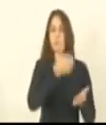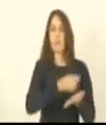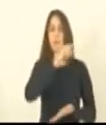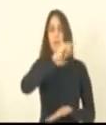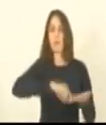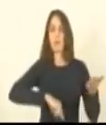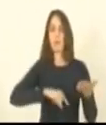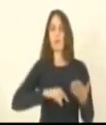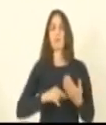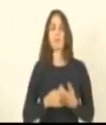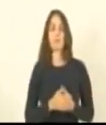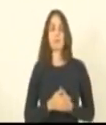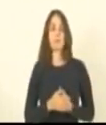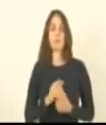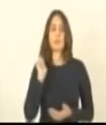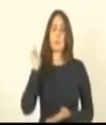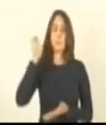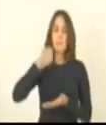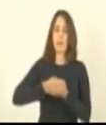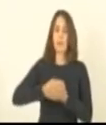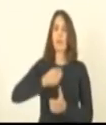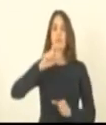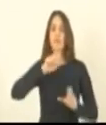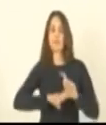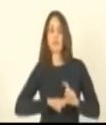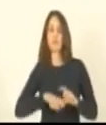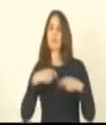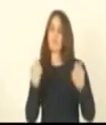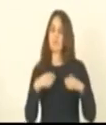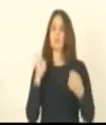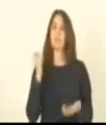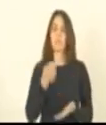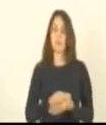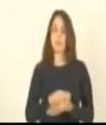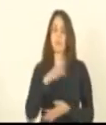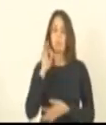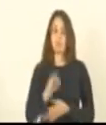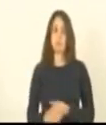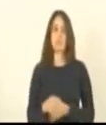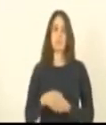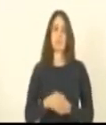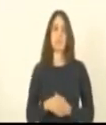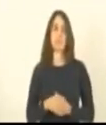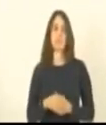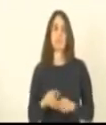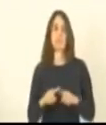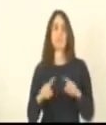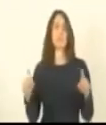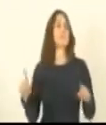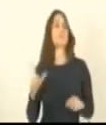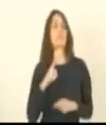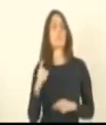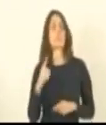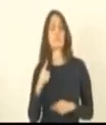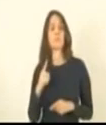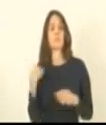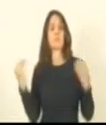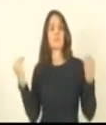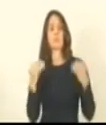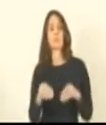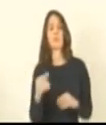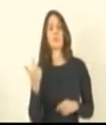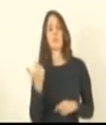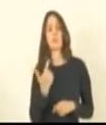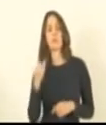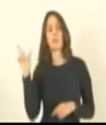ou seja já vai ter que pagar as dívidas e tem que pagar mesmo não estou dizendo aqui que não mas além disso eles colocam uma outra